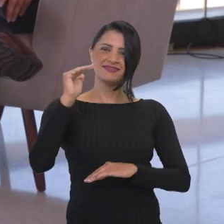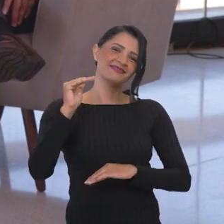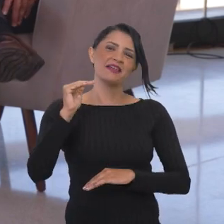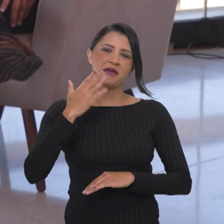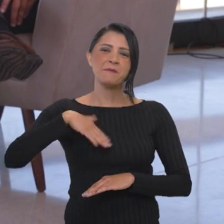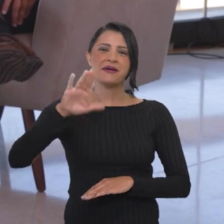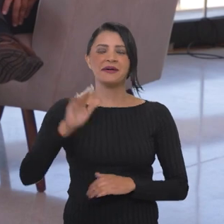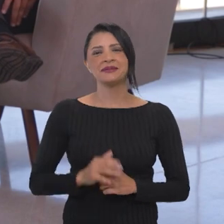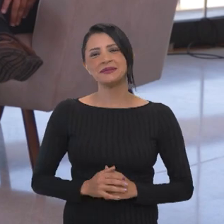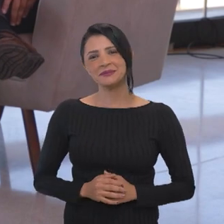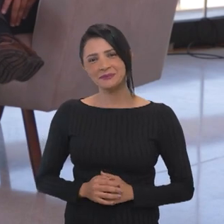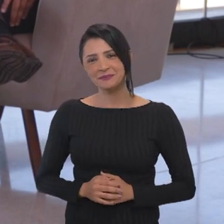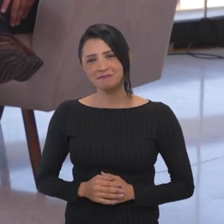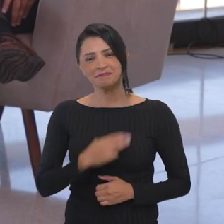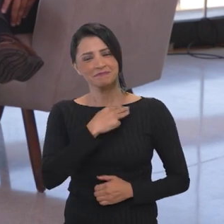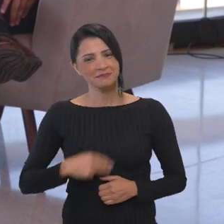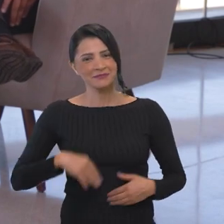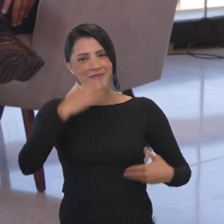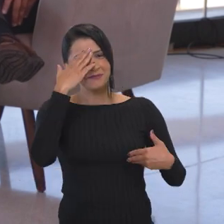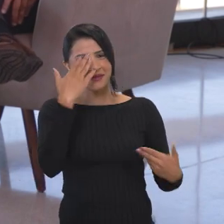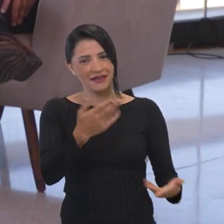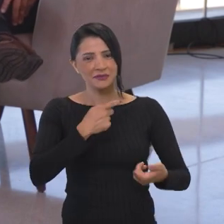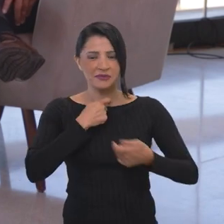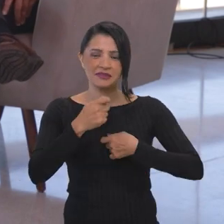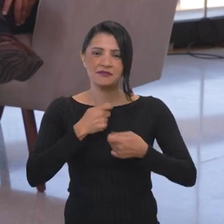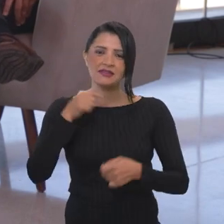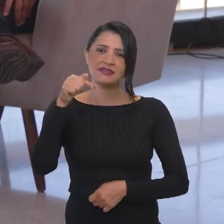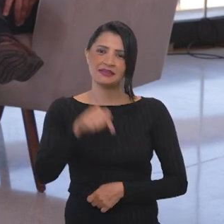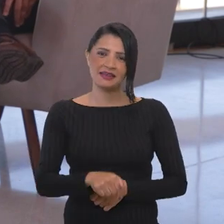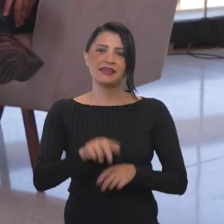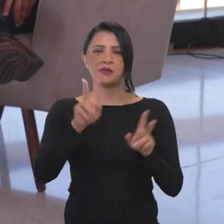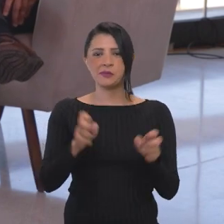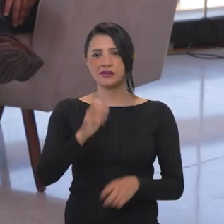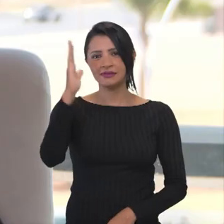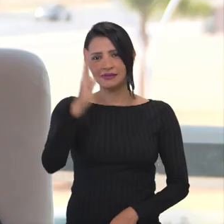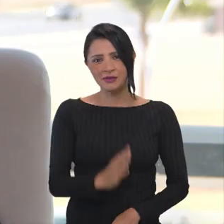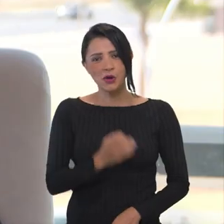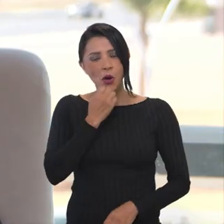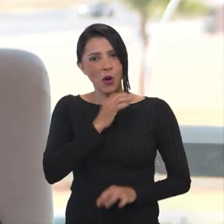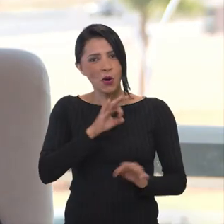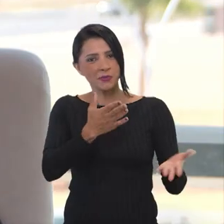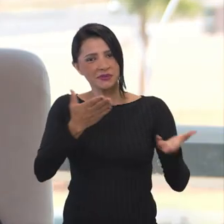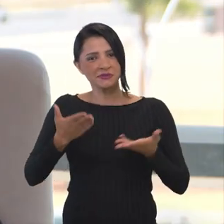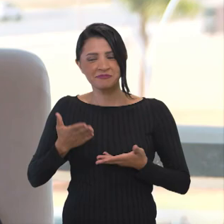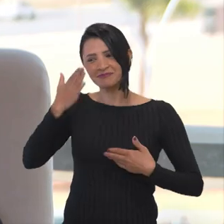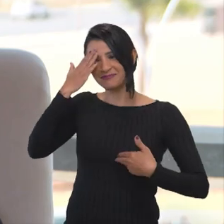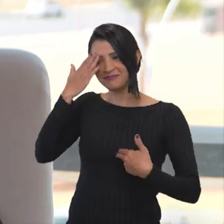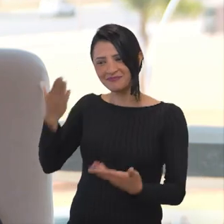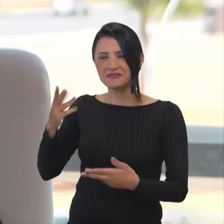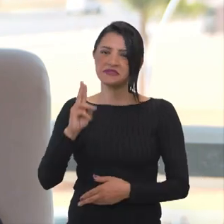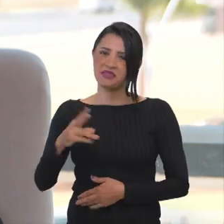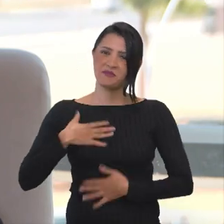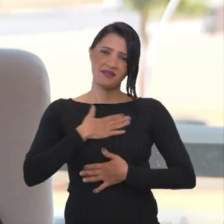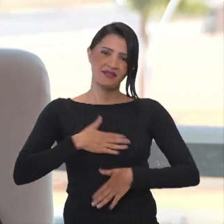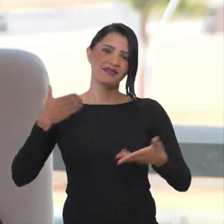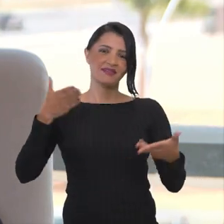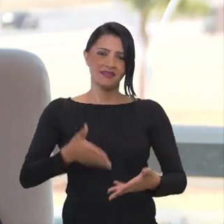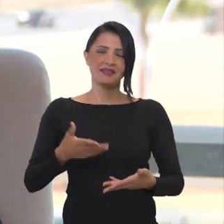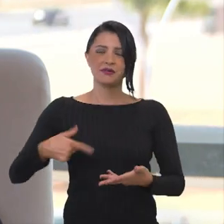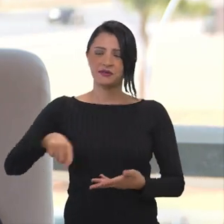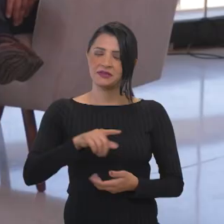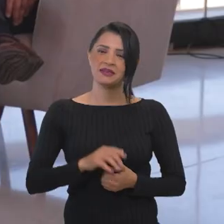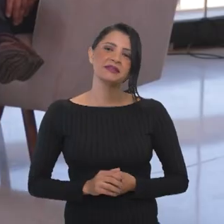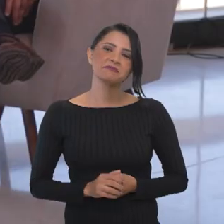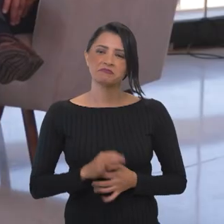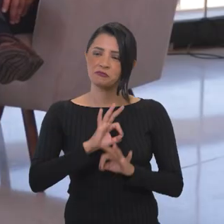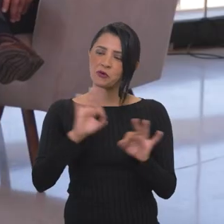Ministra, muito obrigado pela entrevista aqui no Brasil em Pauta, muito bom recebê-la. Muito obrigada, é sempre um prazer estar com vocês aqui e foi ótima